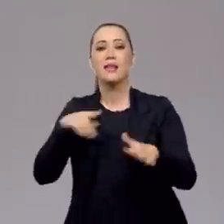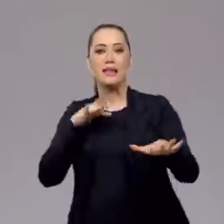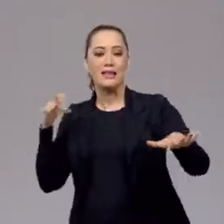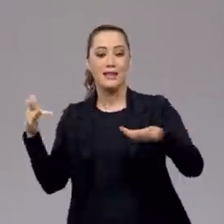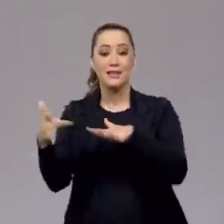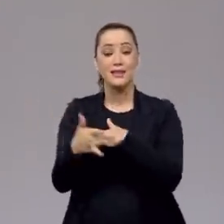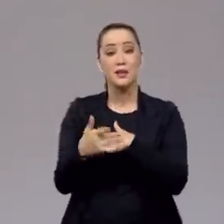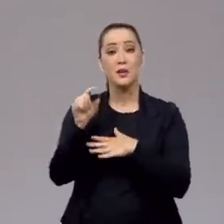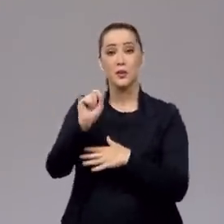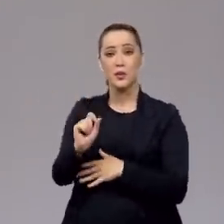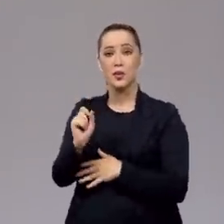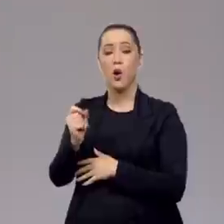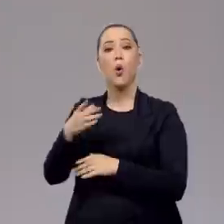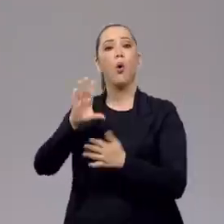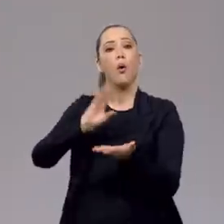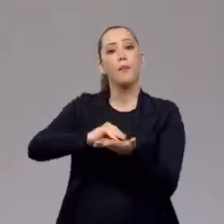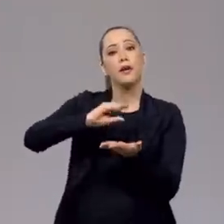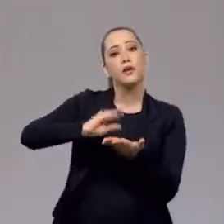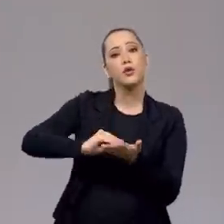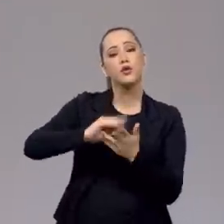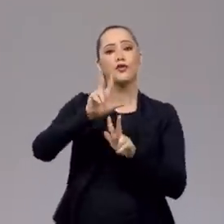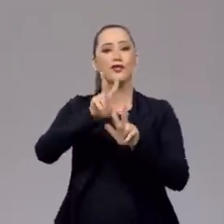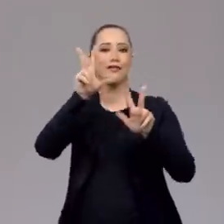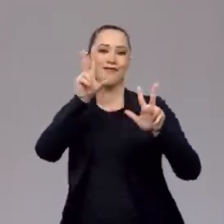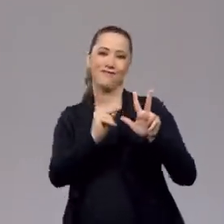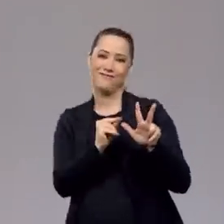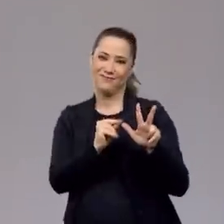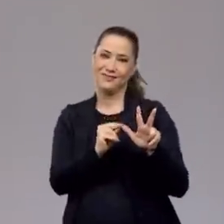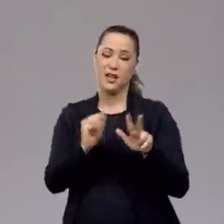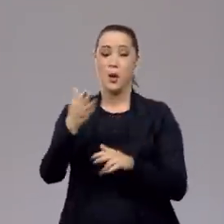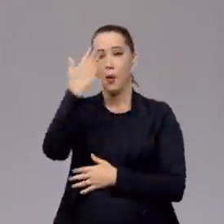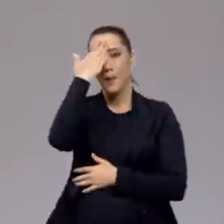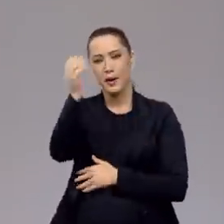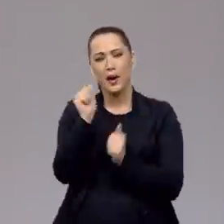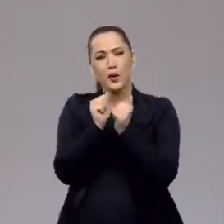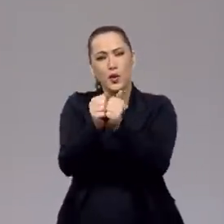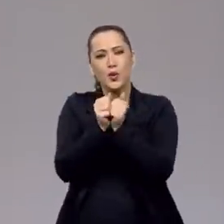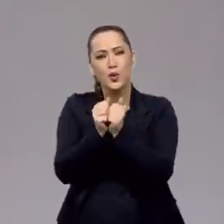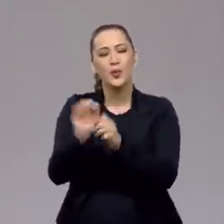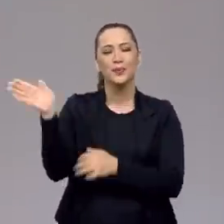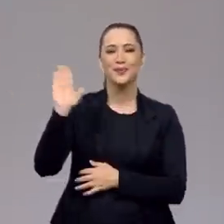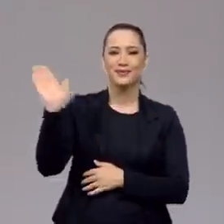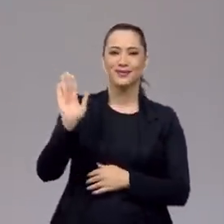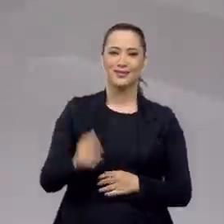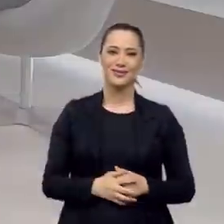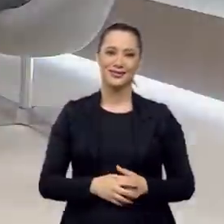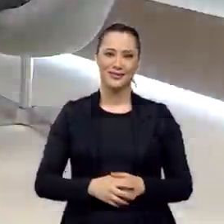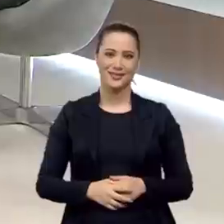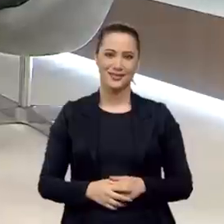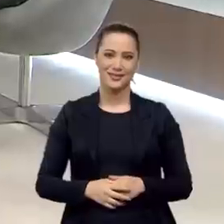nossas redes sociais ou baixando o TV Brasil Play. Obrigado por sua audiência e até a próxima.